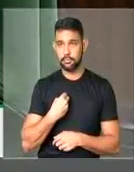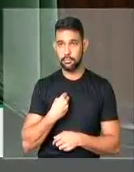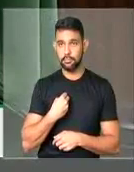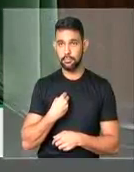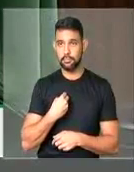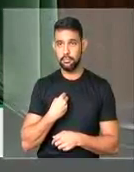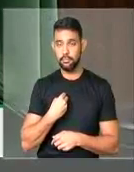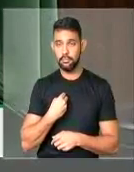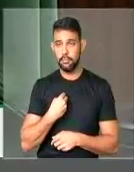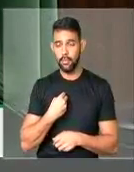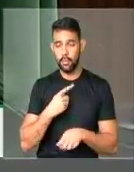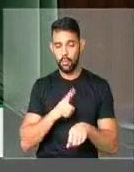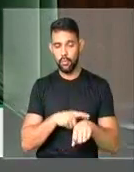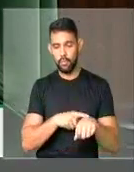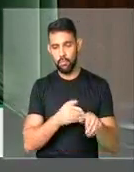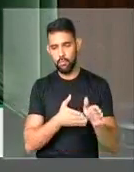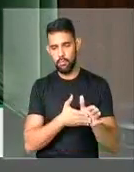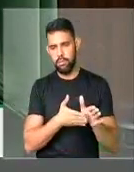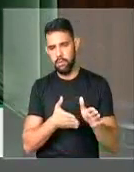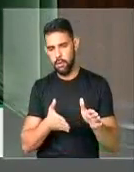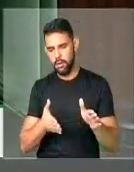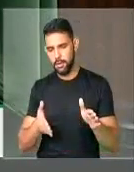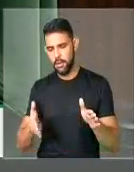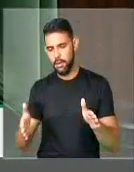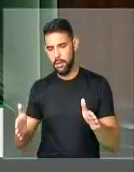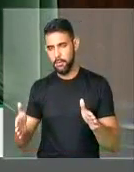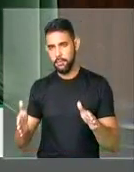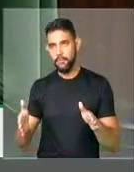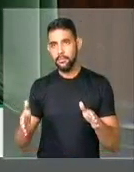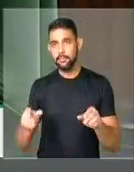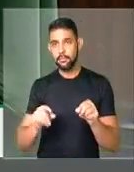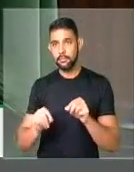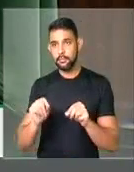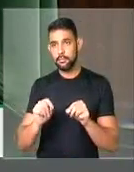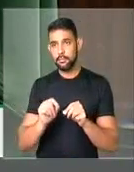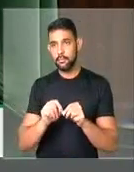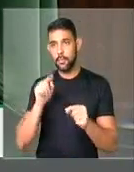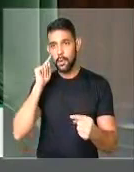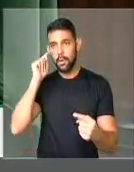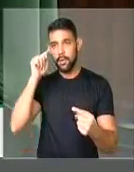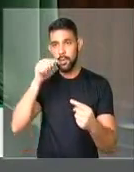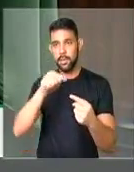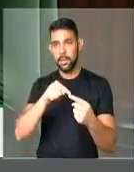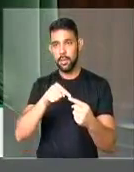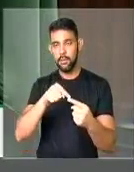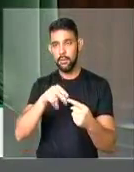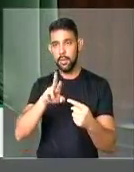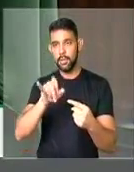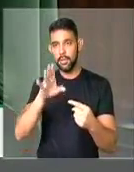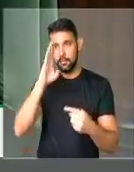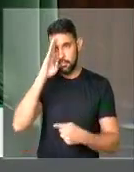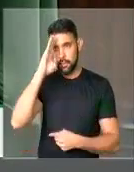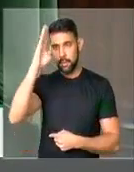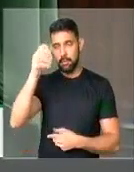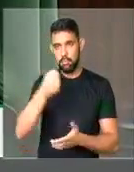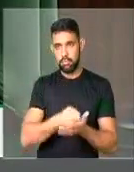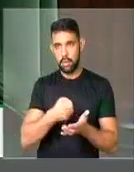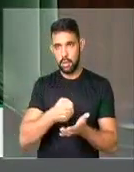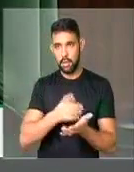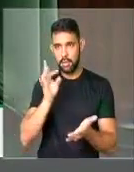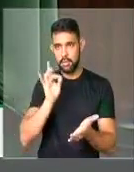num período em que o objetivo do regime militar é exatamente